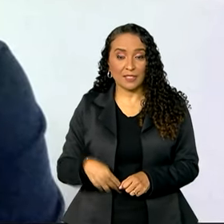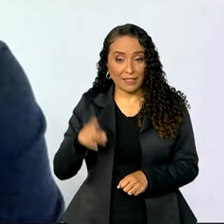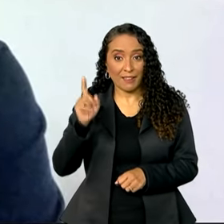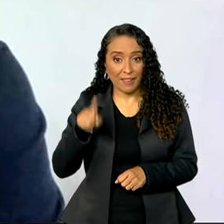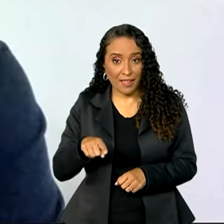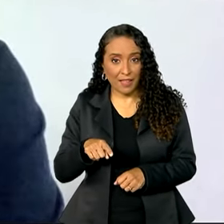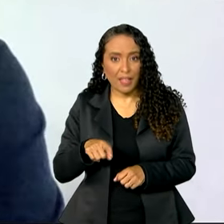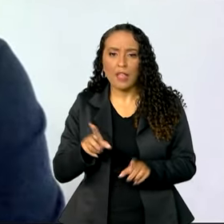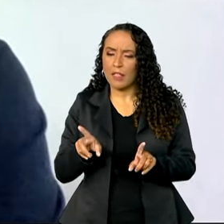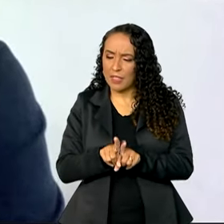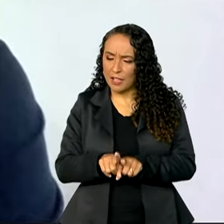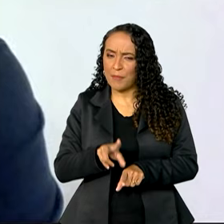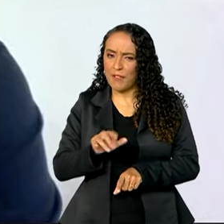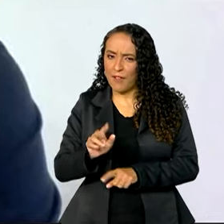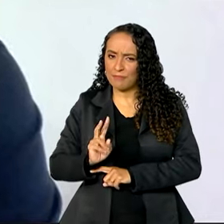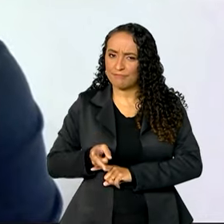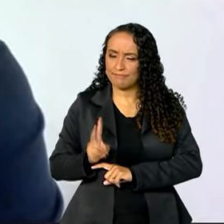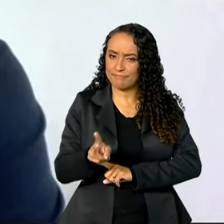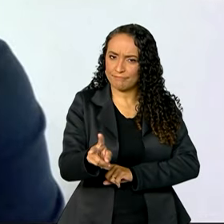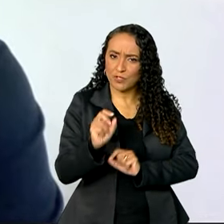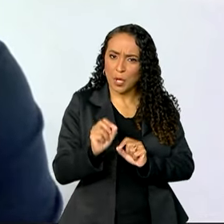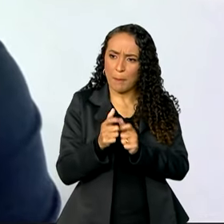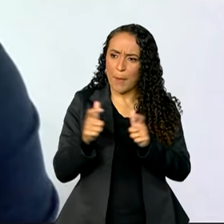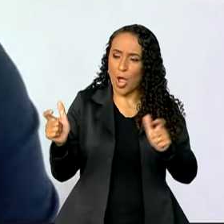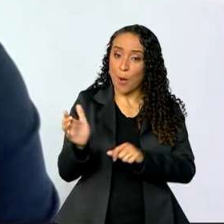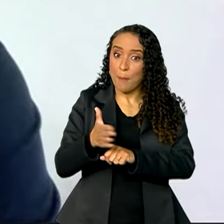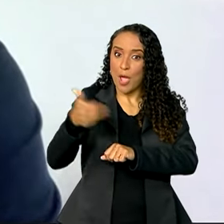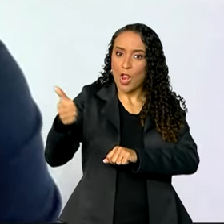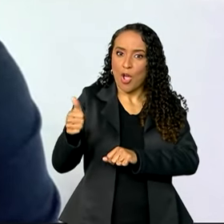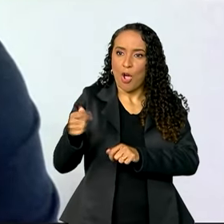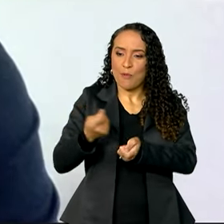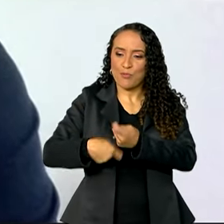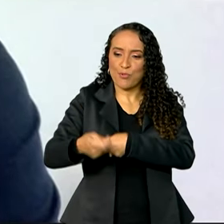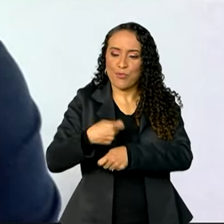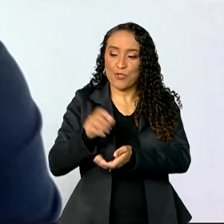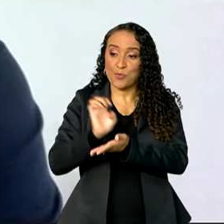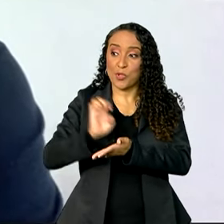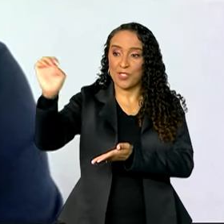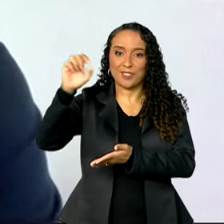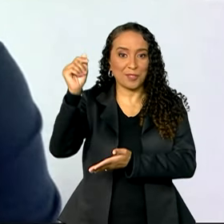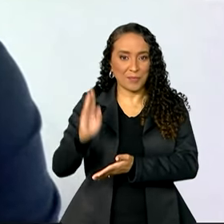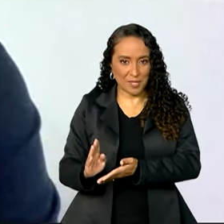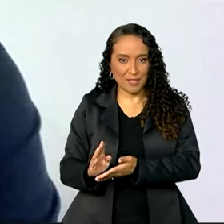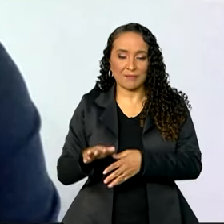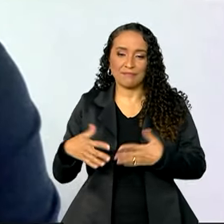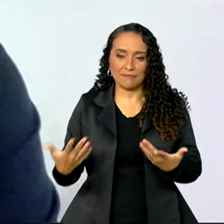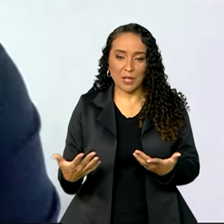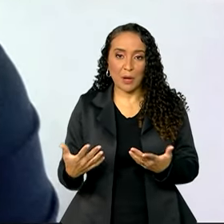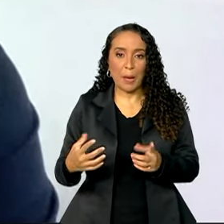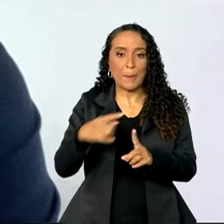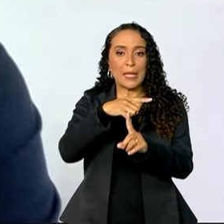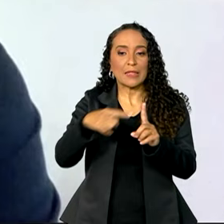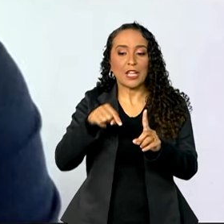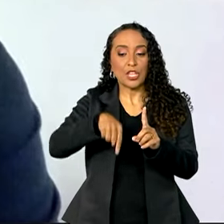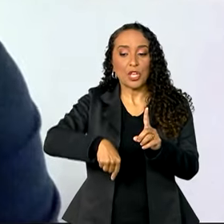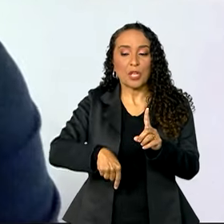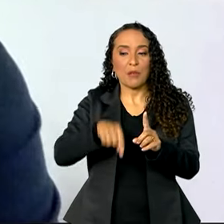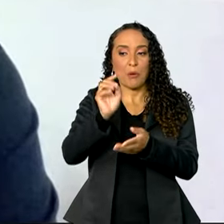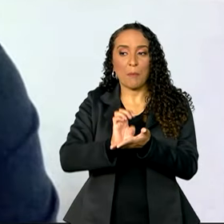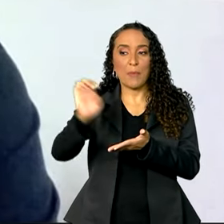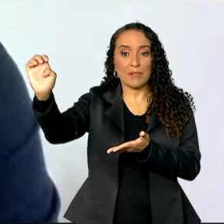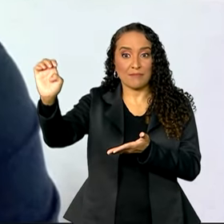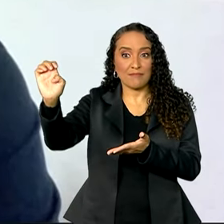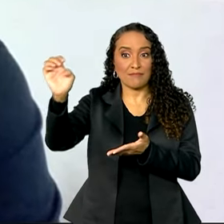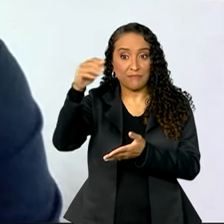e vai continuar sendo o maior e o melhor mercado das exportações brasileiras. Tanto é que a metade do que o Brasil exporta